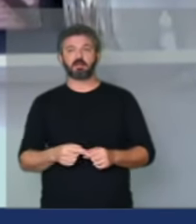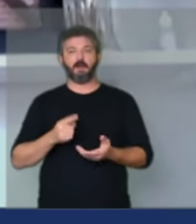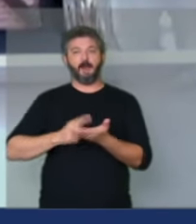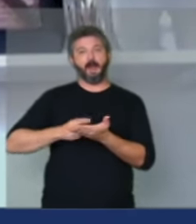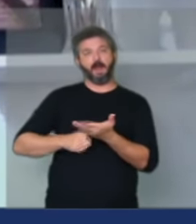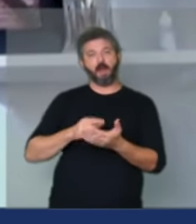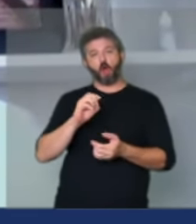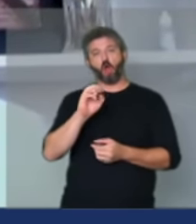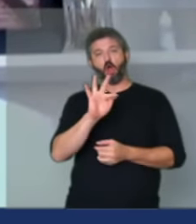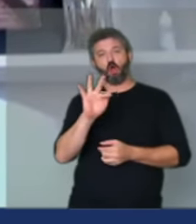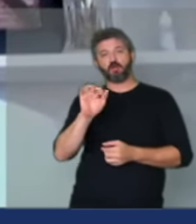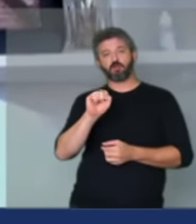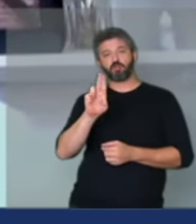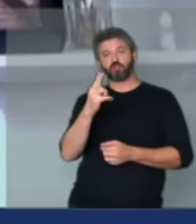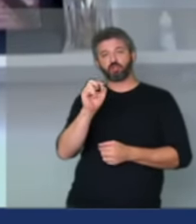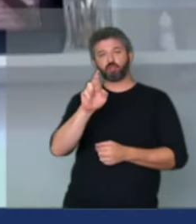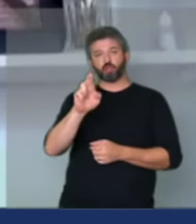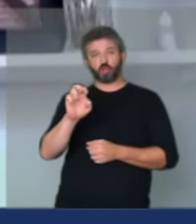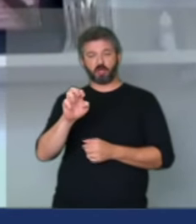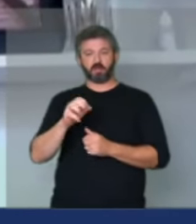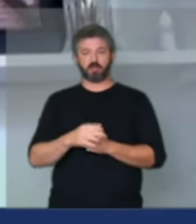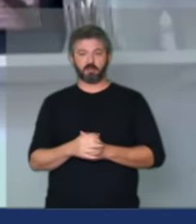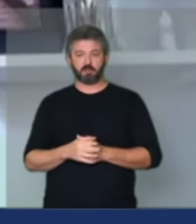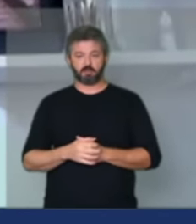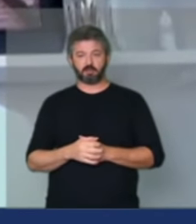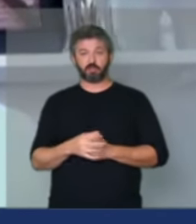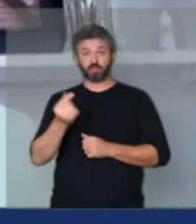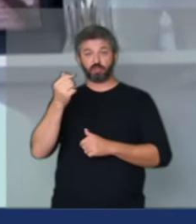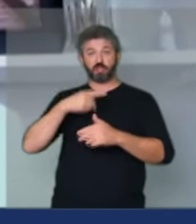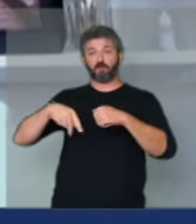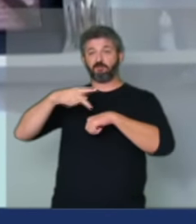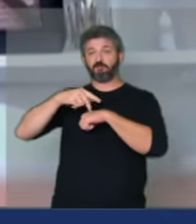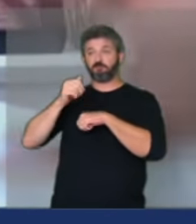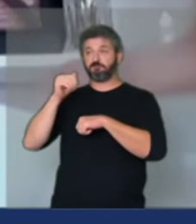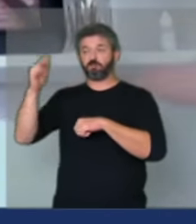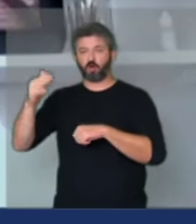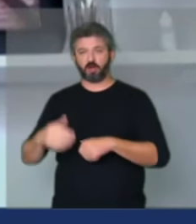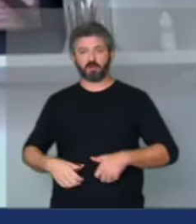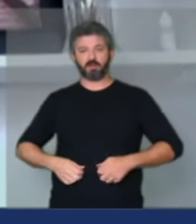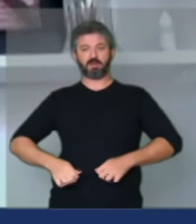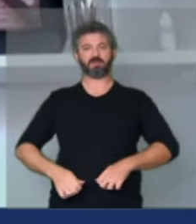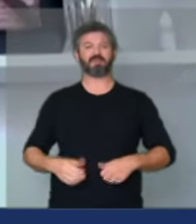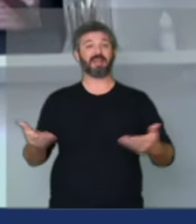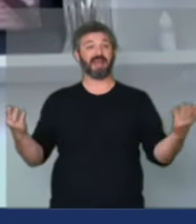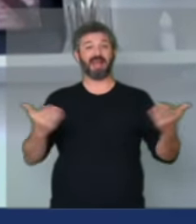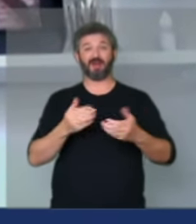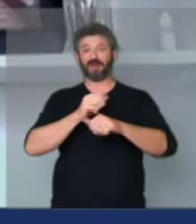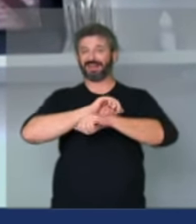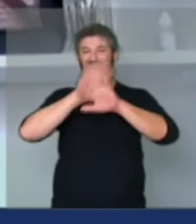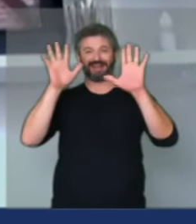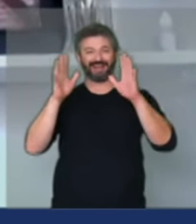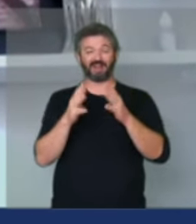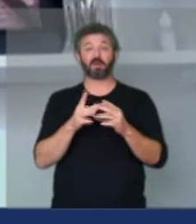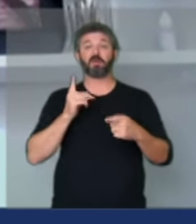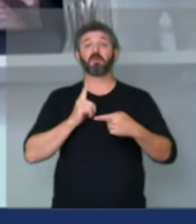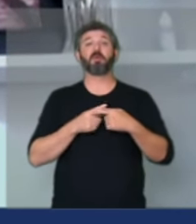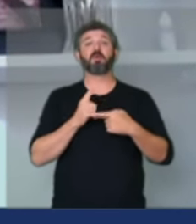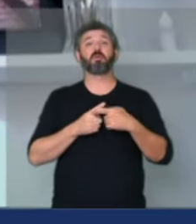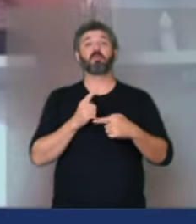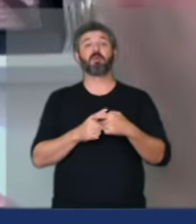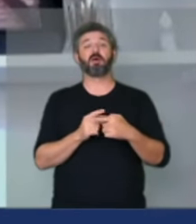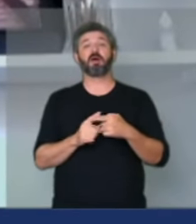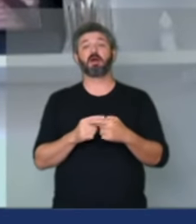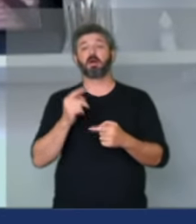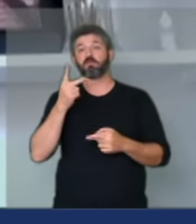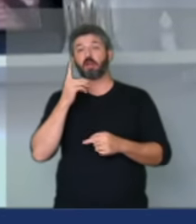dinheiro em paraíso fiscal é por isso e agora fica tudo explicado porque que ele disse